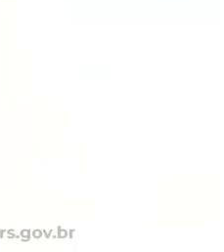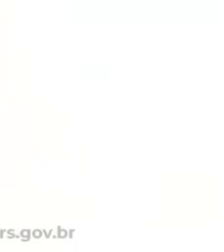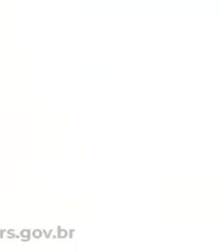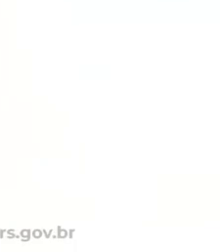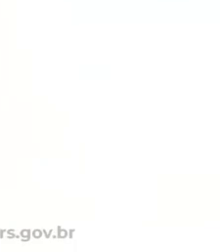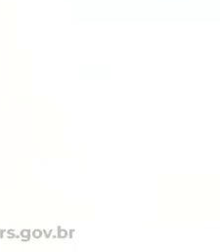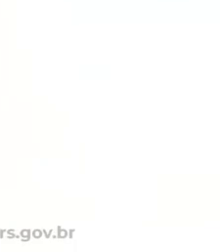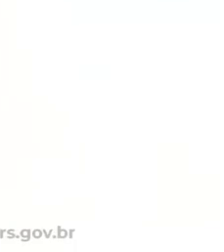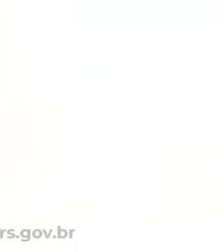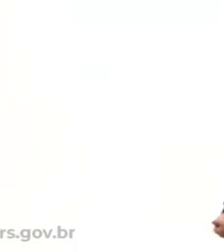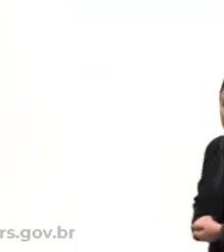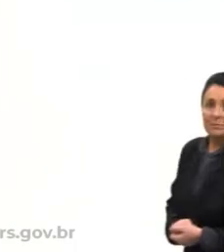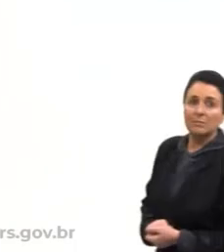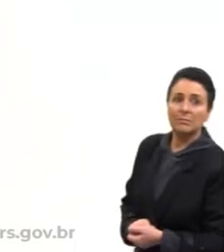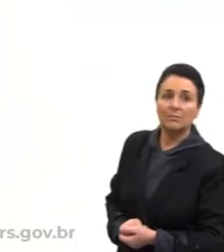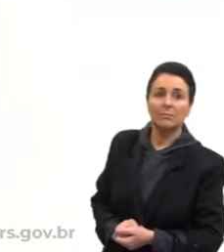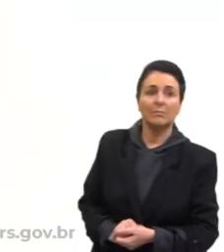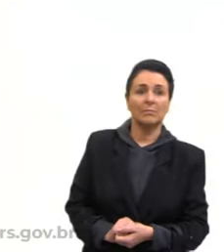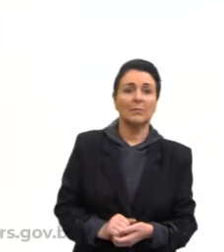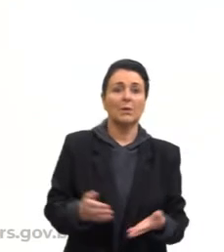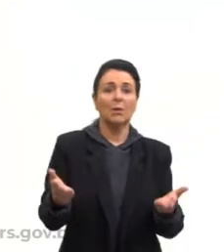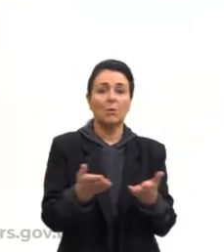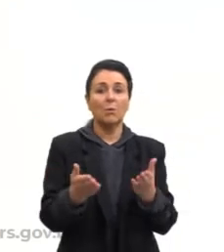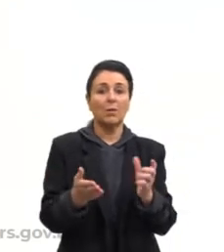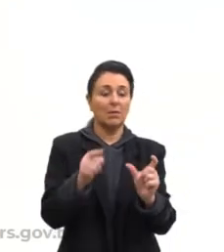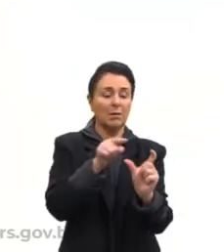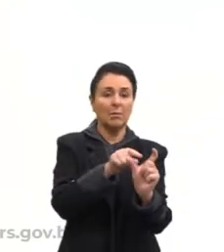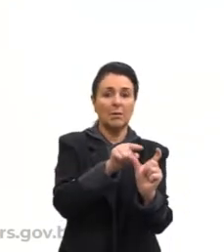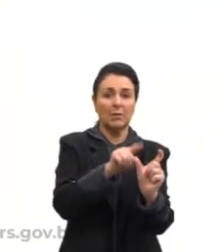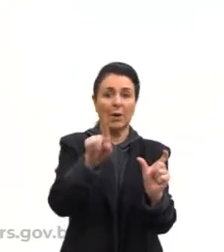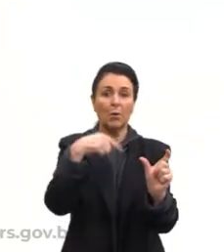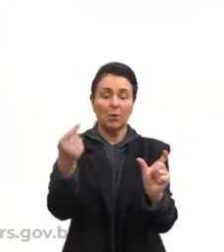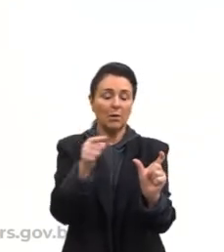Radio. Outra palavra.